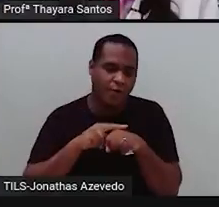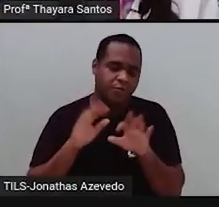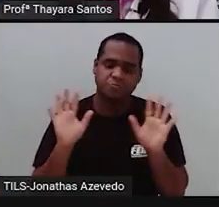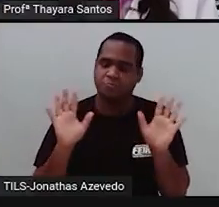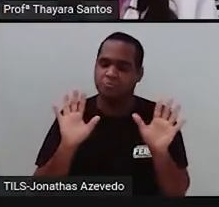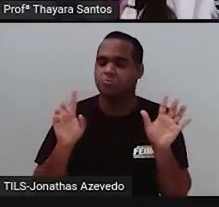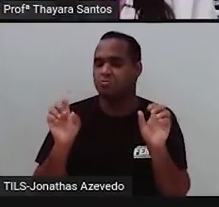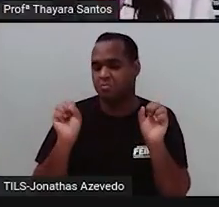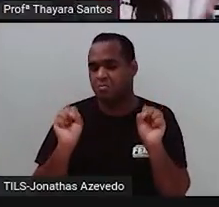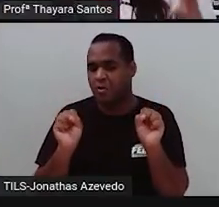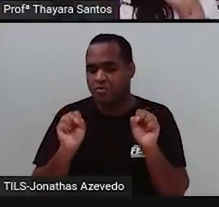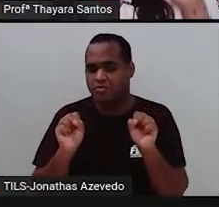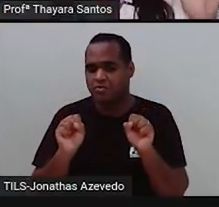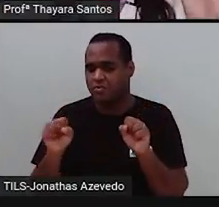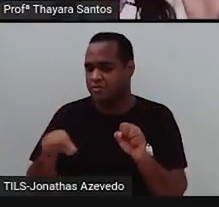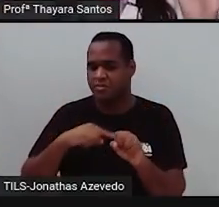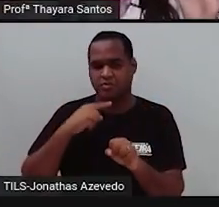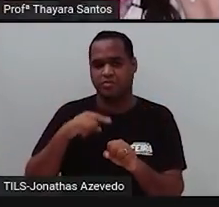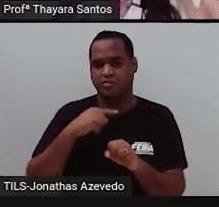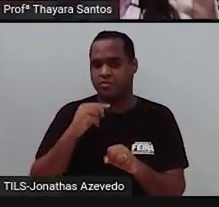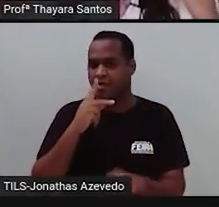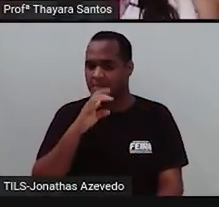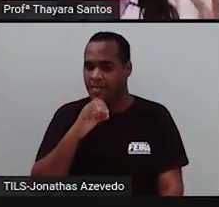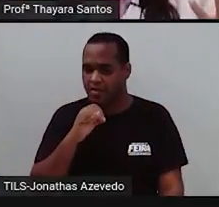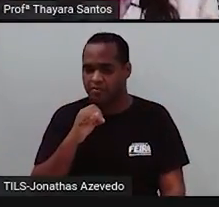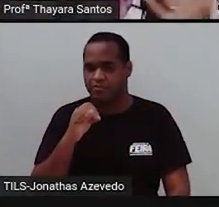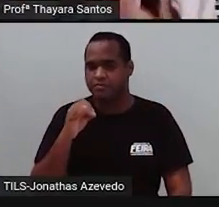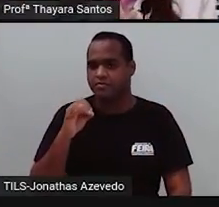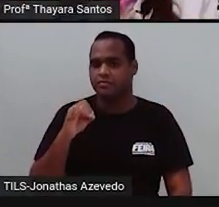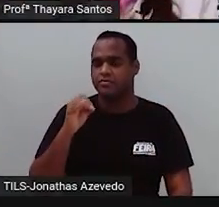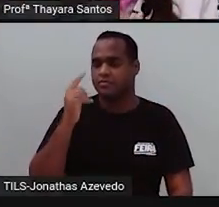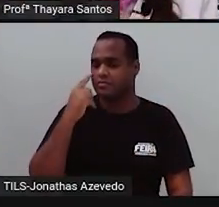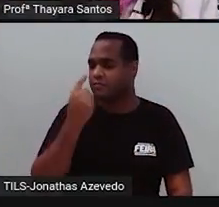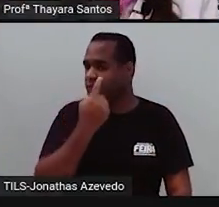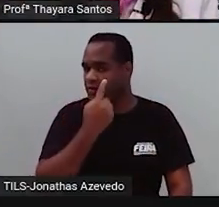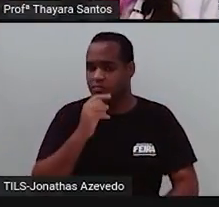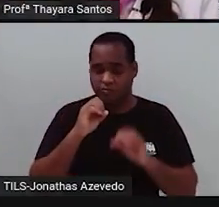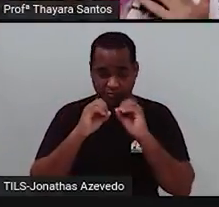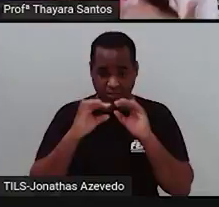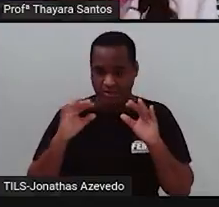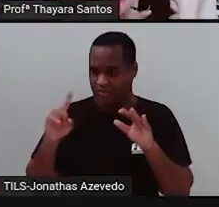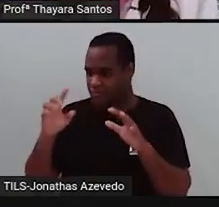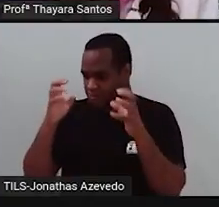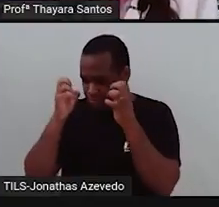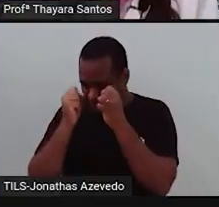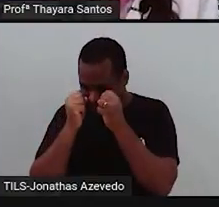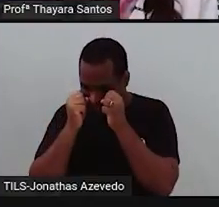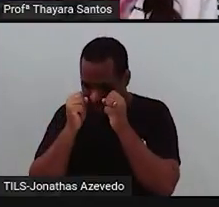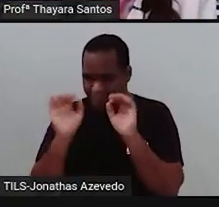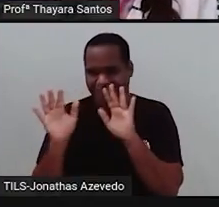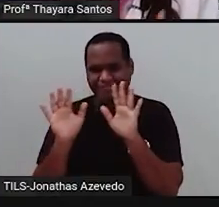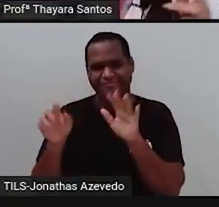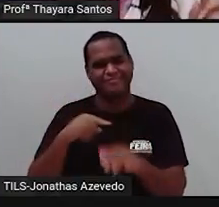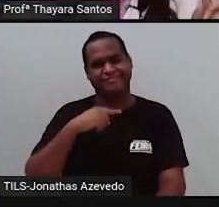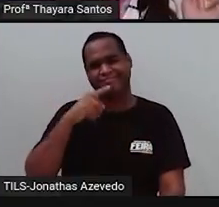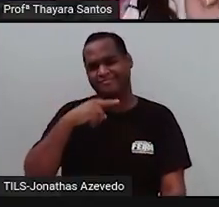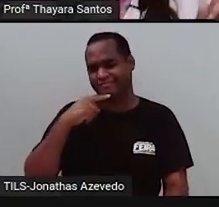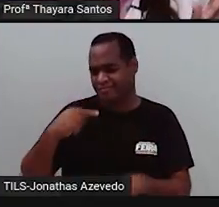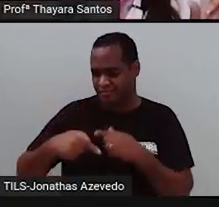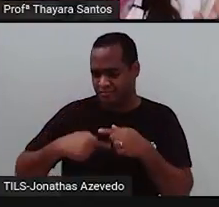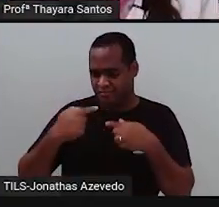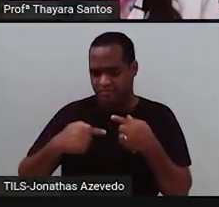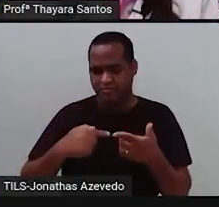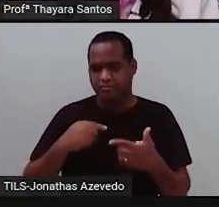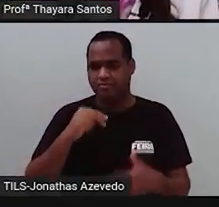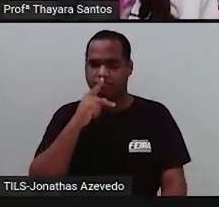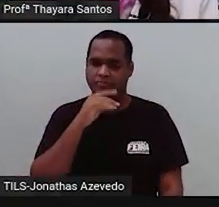dizer que é impossível. Uma pessoa que tem pai e mãe de olhos claros nascer com o olho escuro, geneticamente impossível. Porque tanto